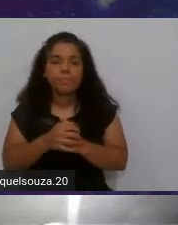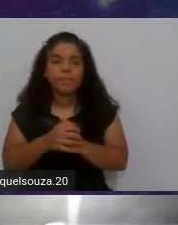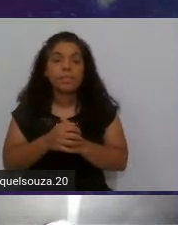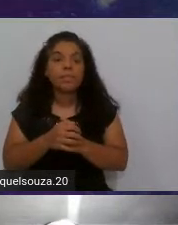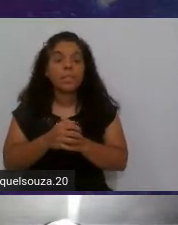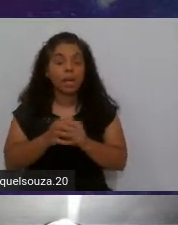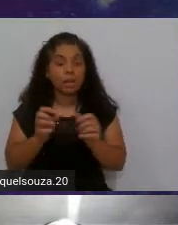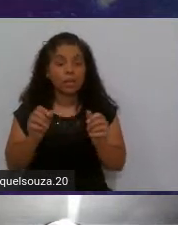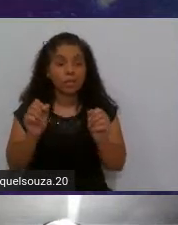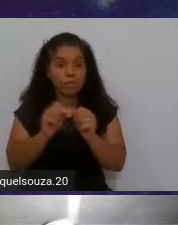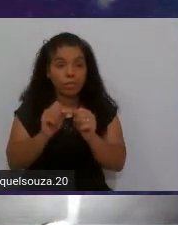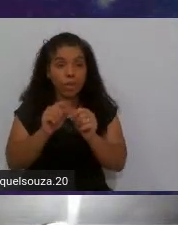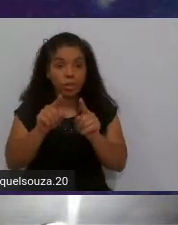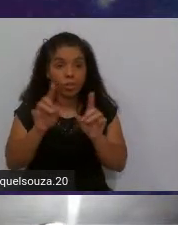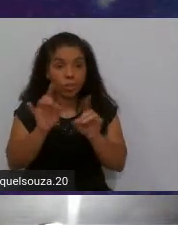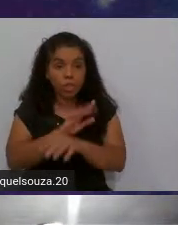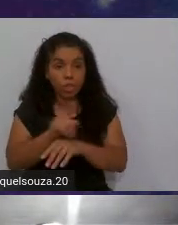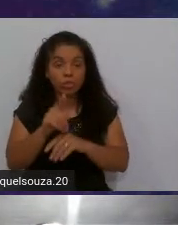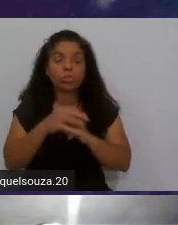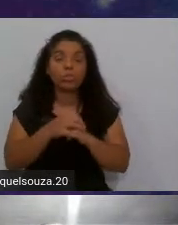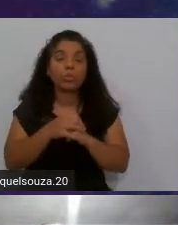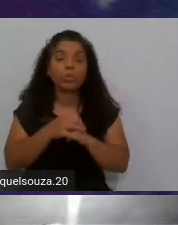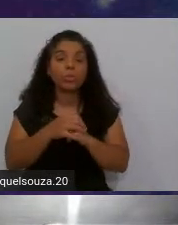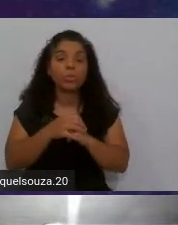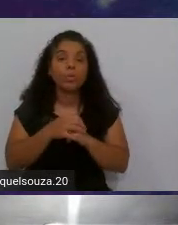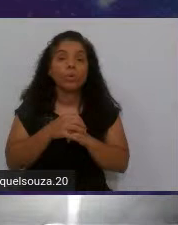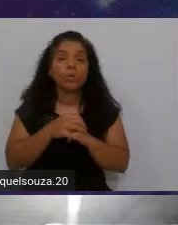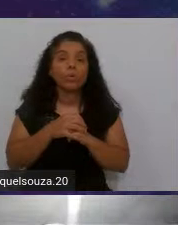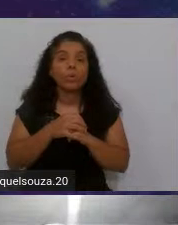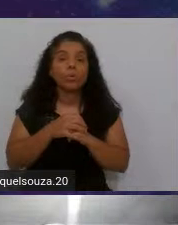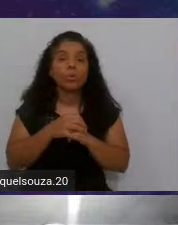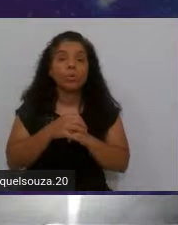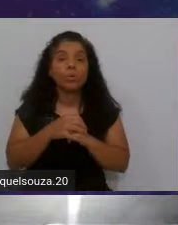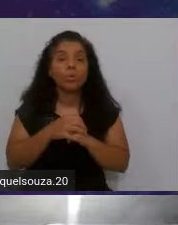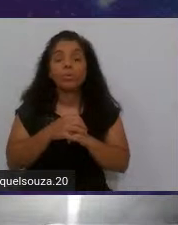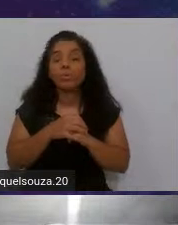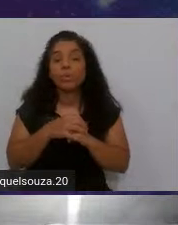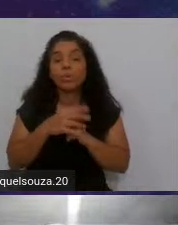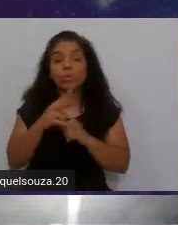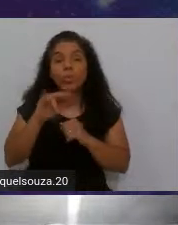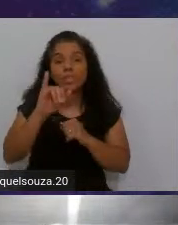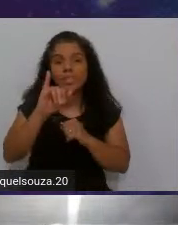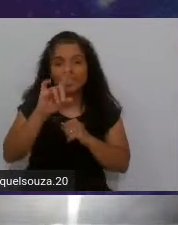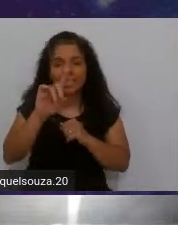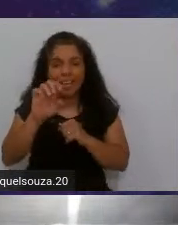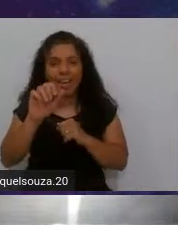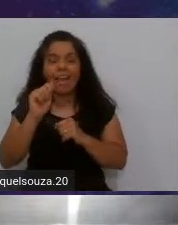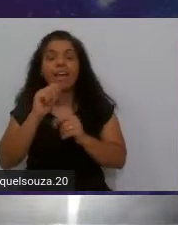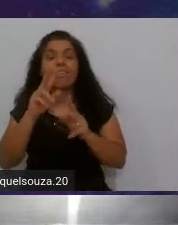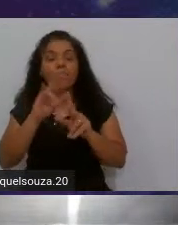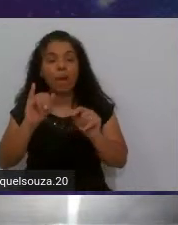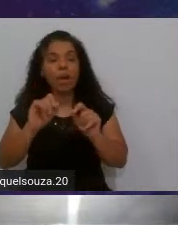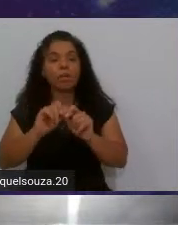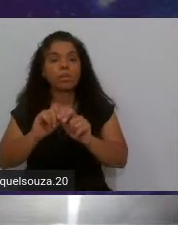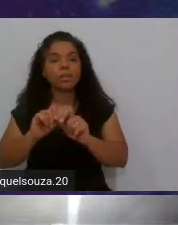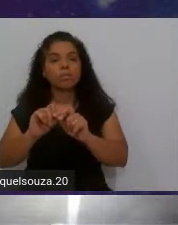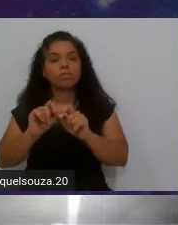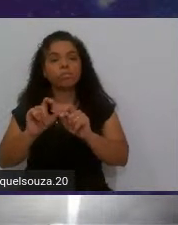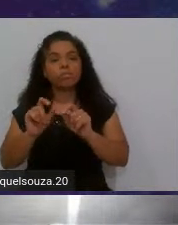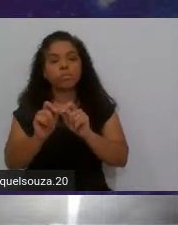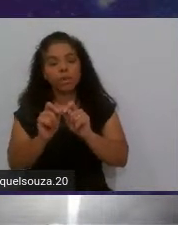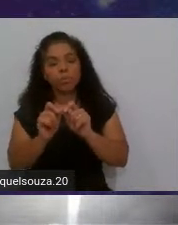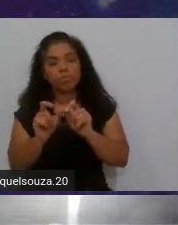isso o seu a sua IDE vai carregar no